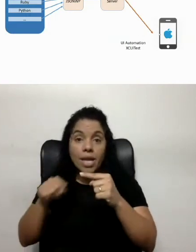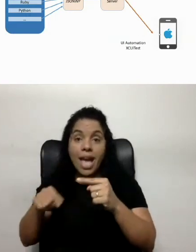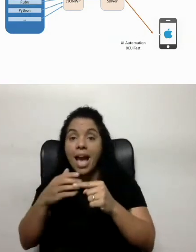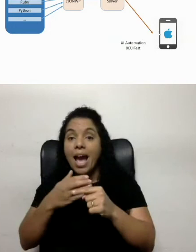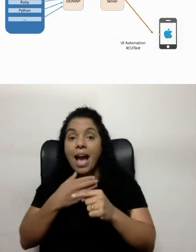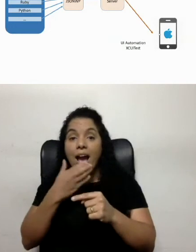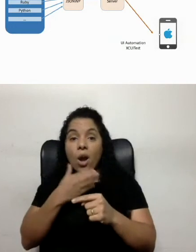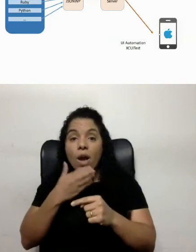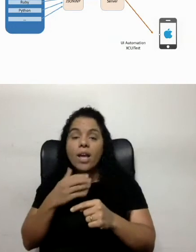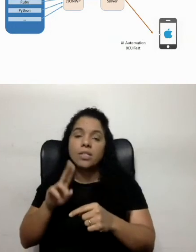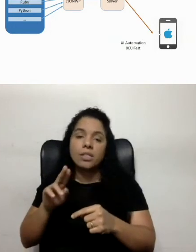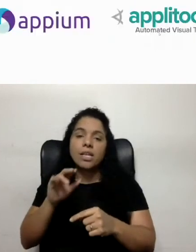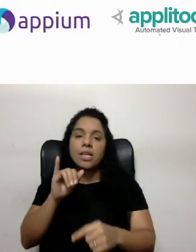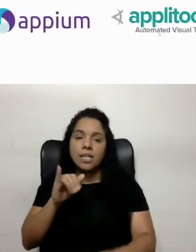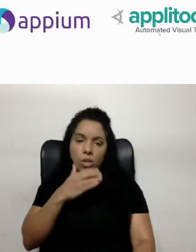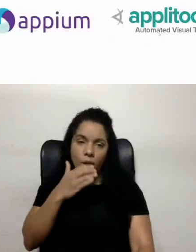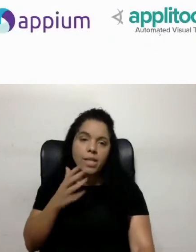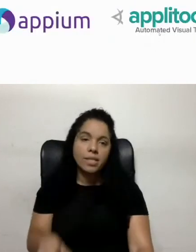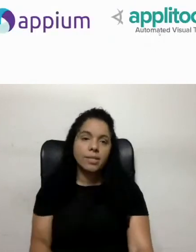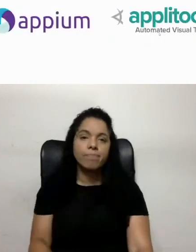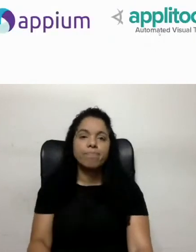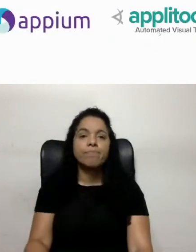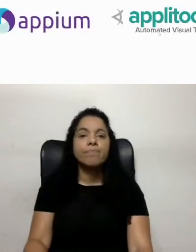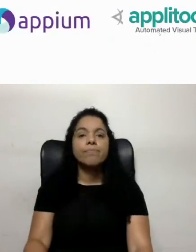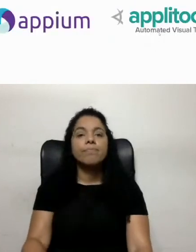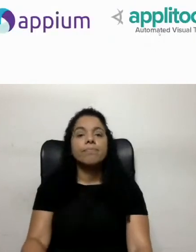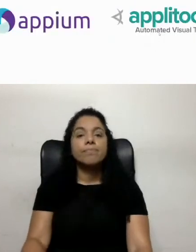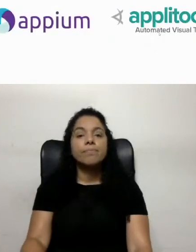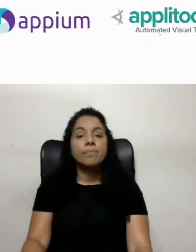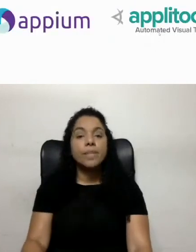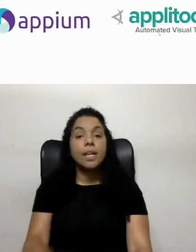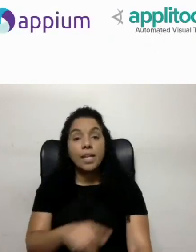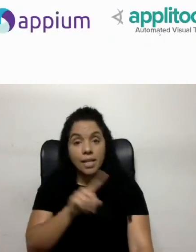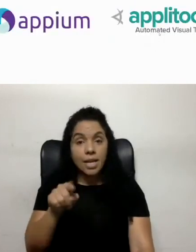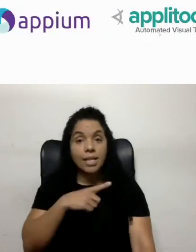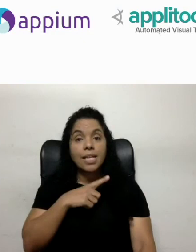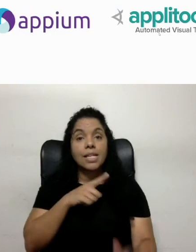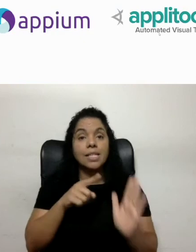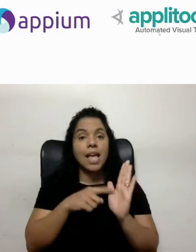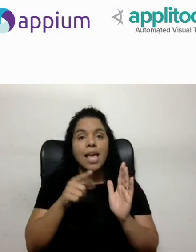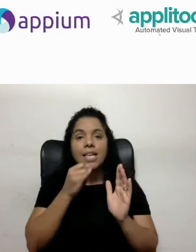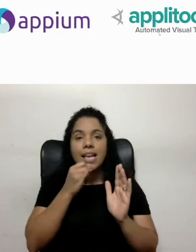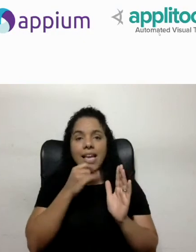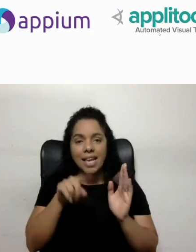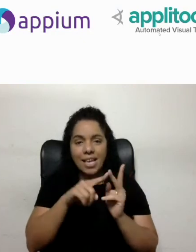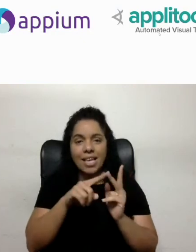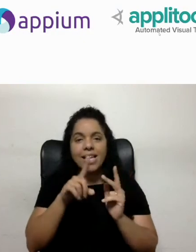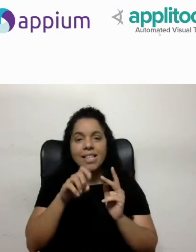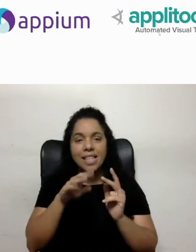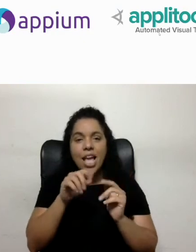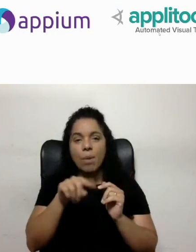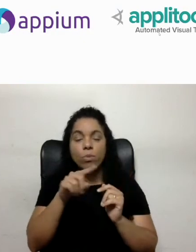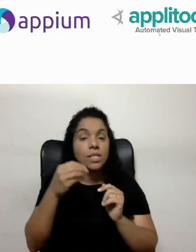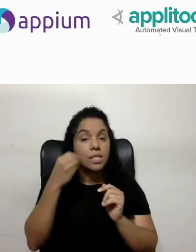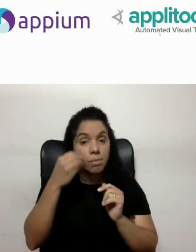com iOS. E aqui eu trago uma demo para vocês, tá? Essa demo foi a